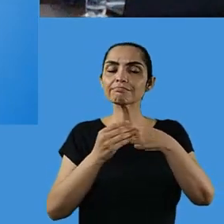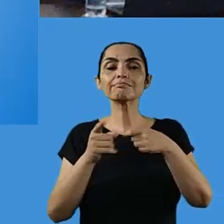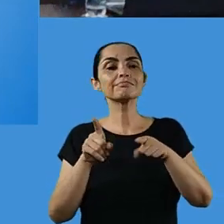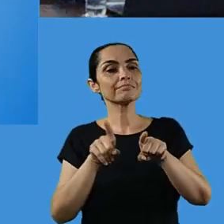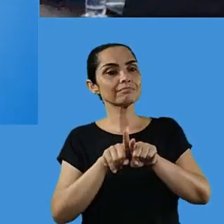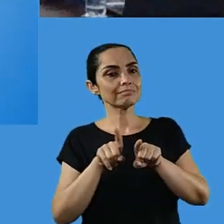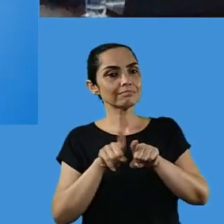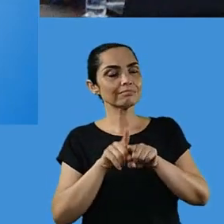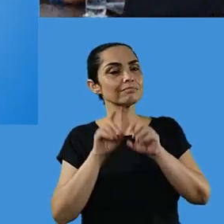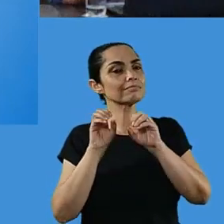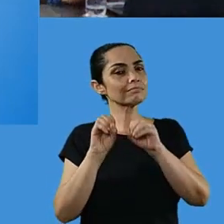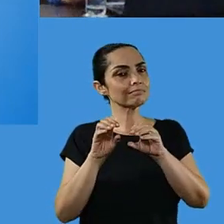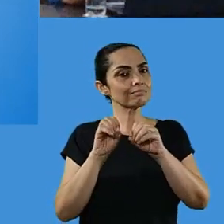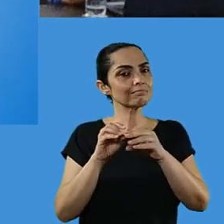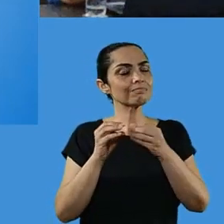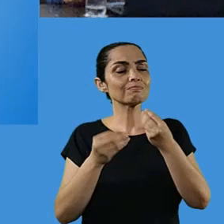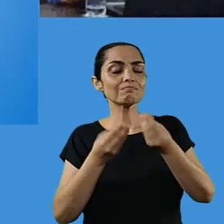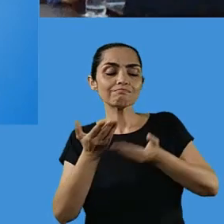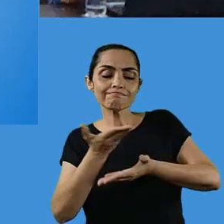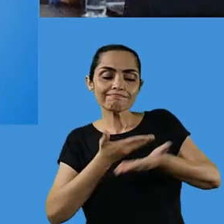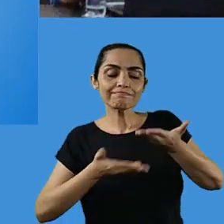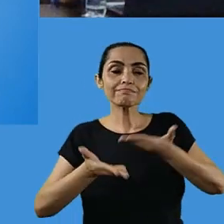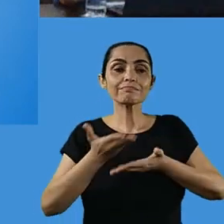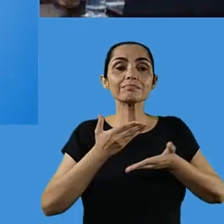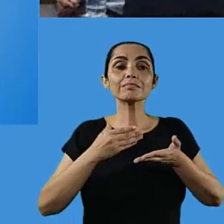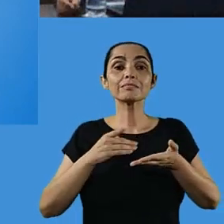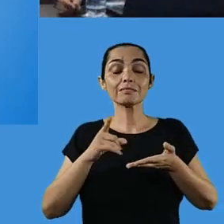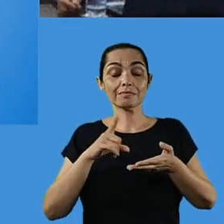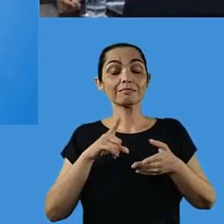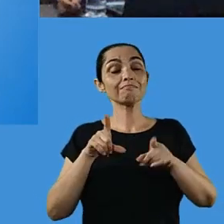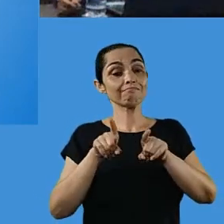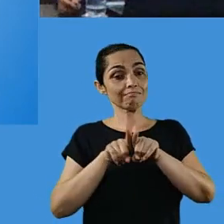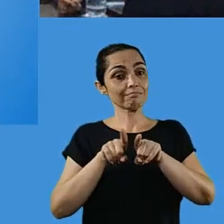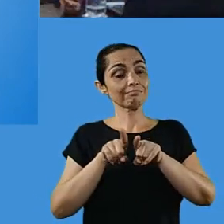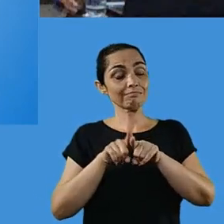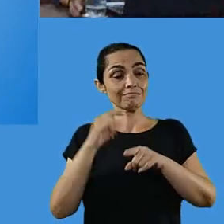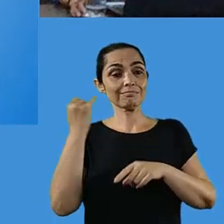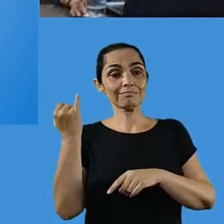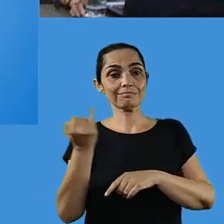da afetividade, se tratando principalmente em modalidade de ensino.